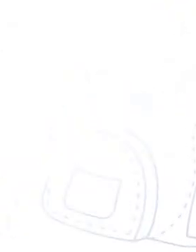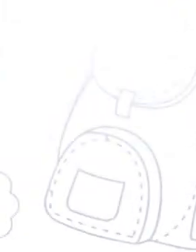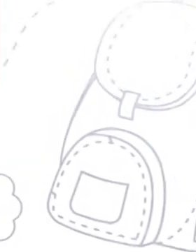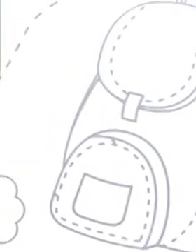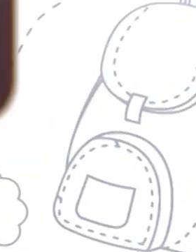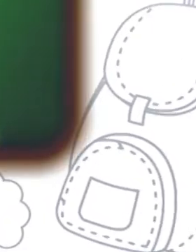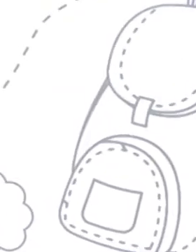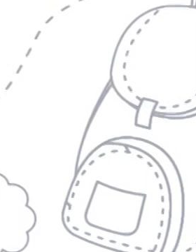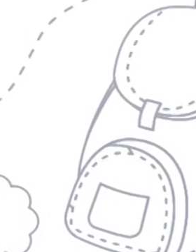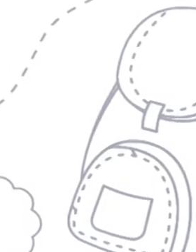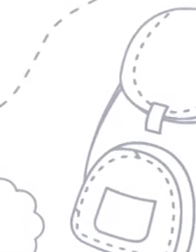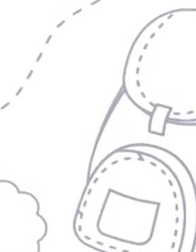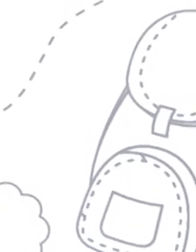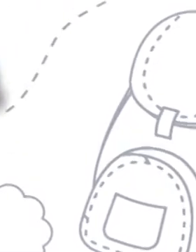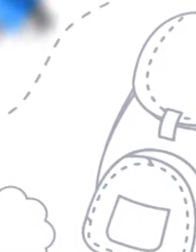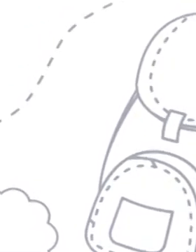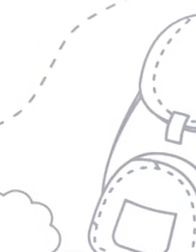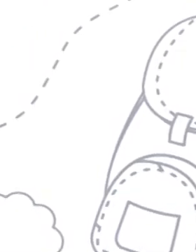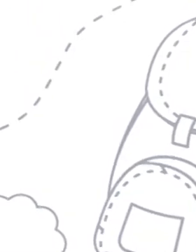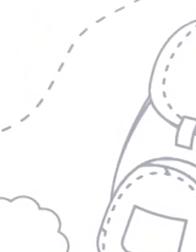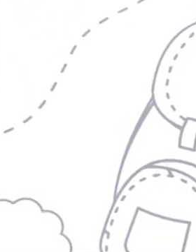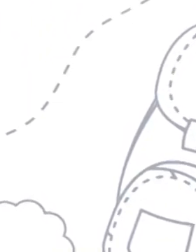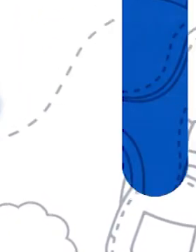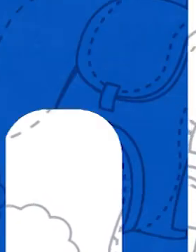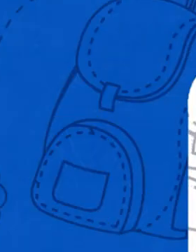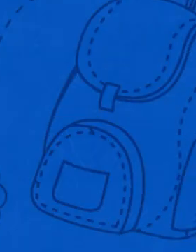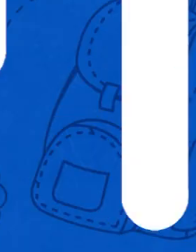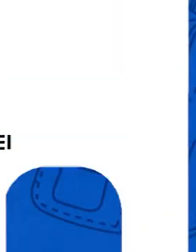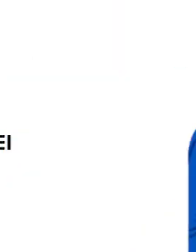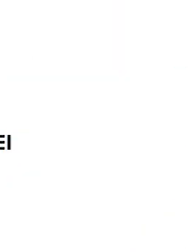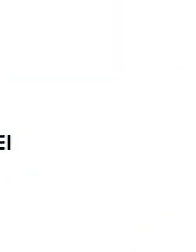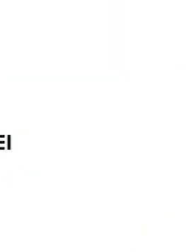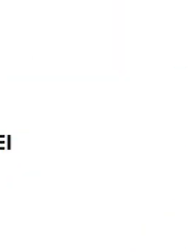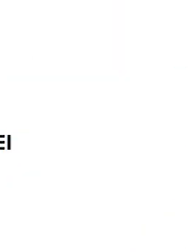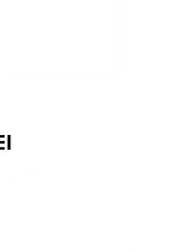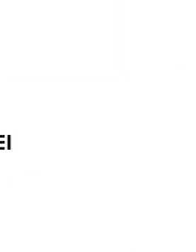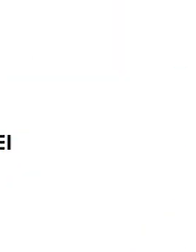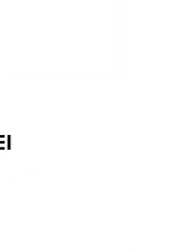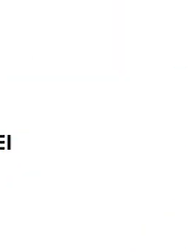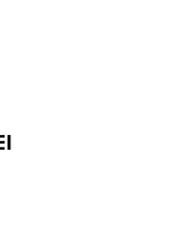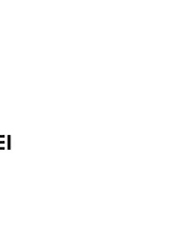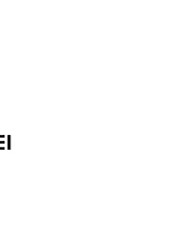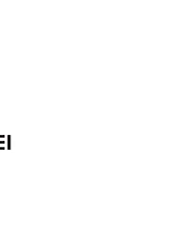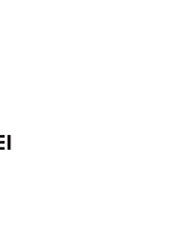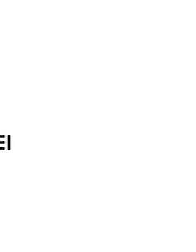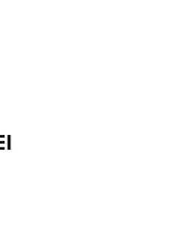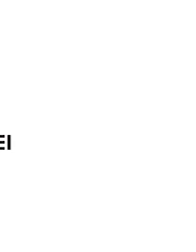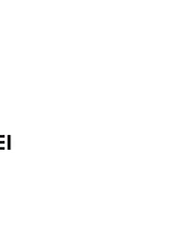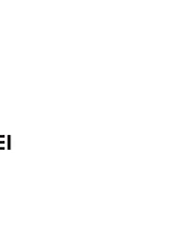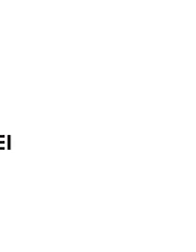boa